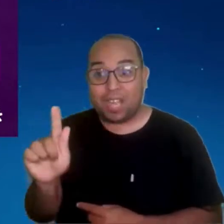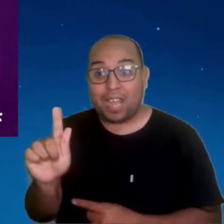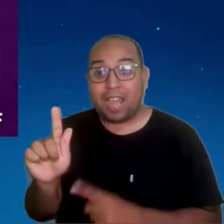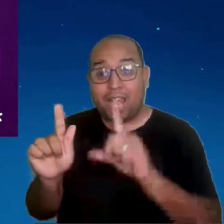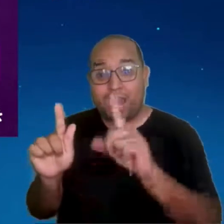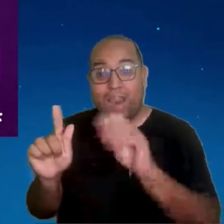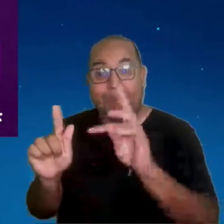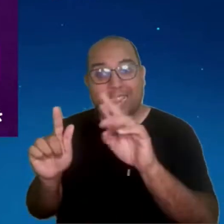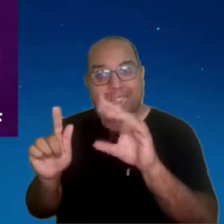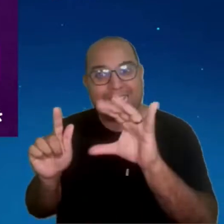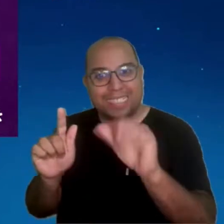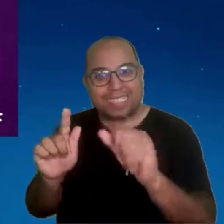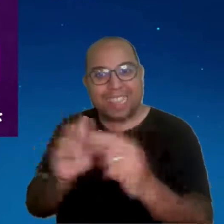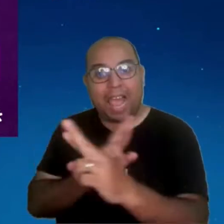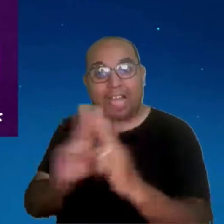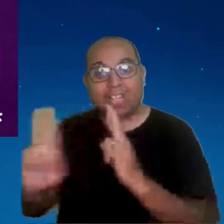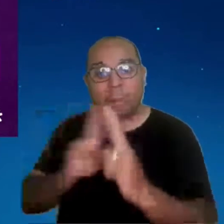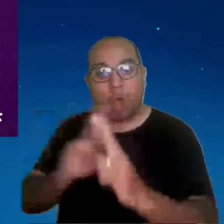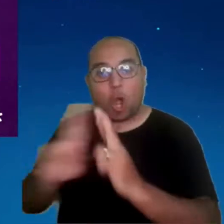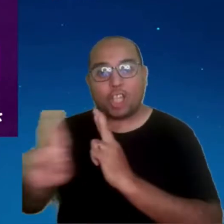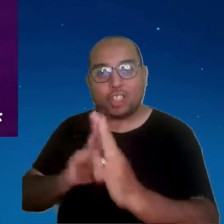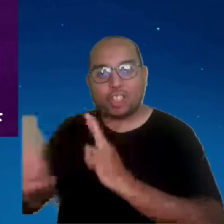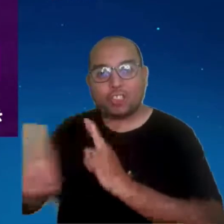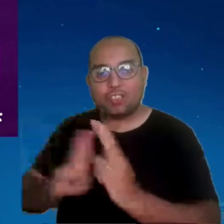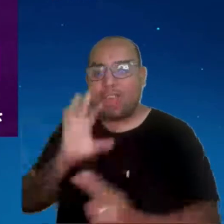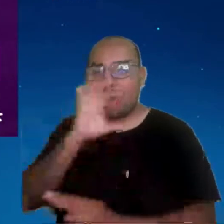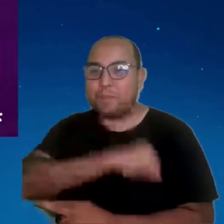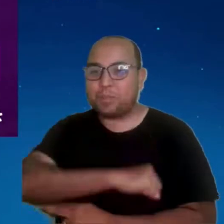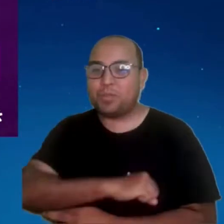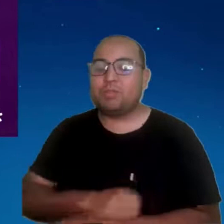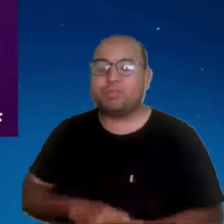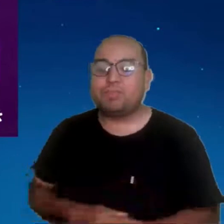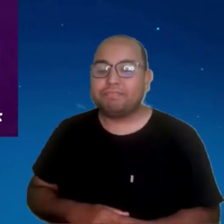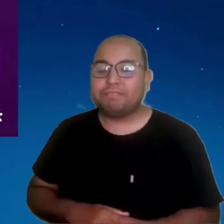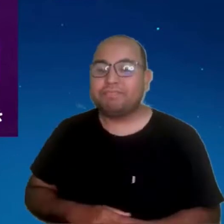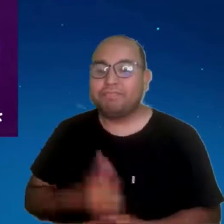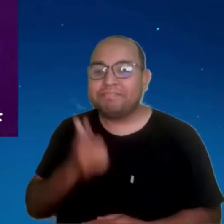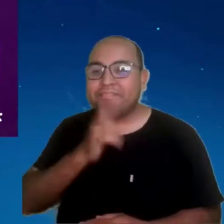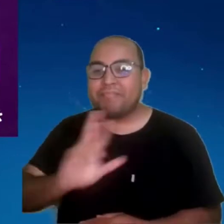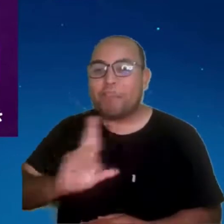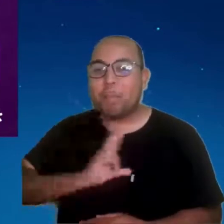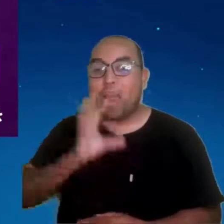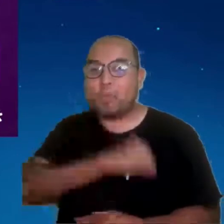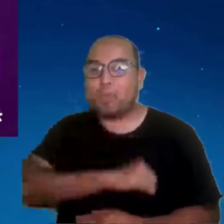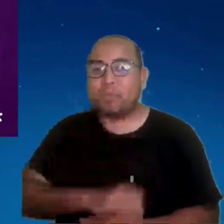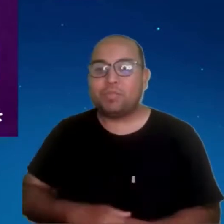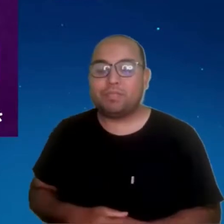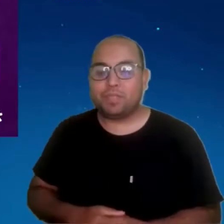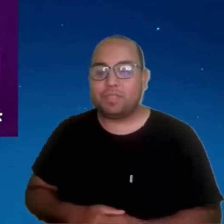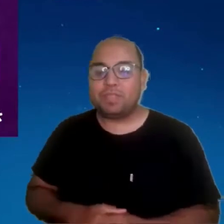também associa-se a veículo autônomo. Tudo que você precisar de uma latência, uma resposta muito rápida, é onde o 5G se aplica.